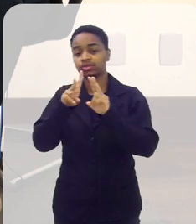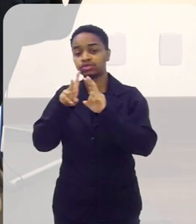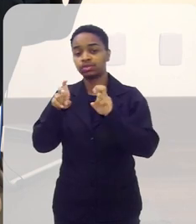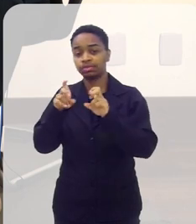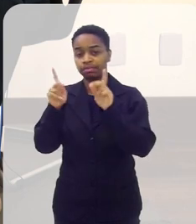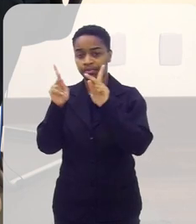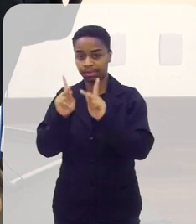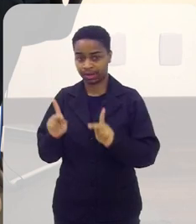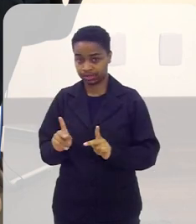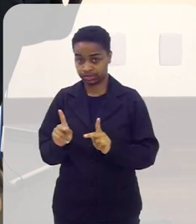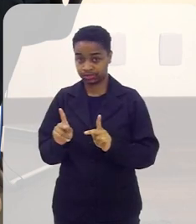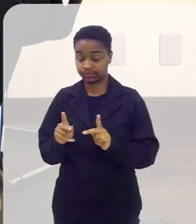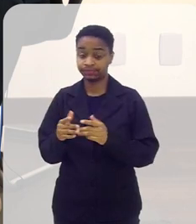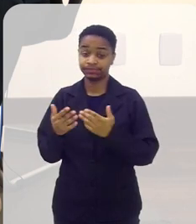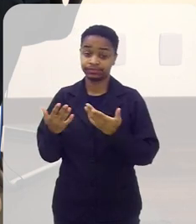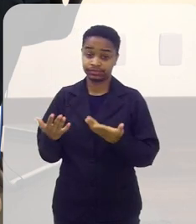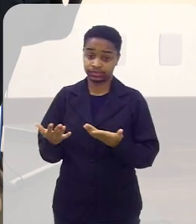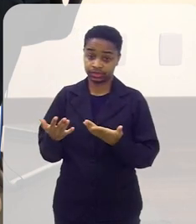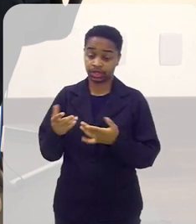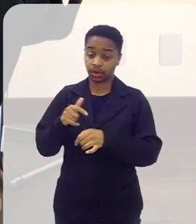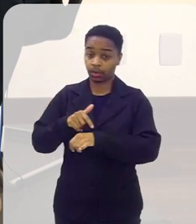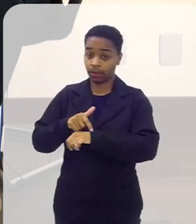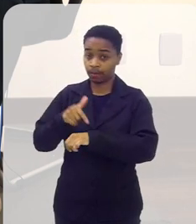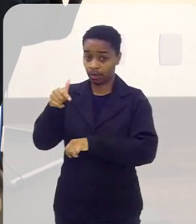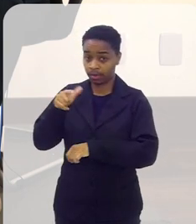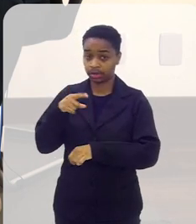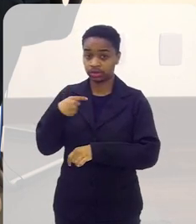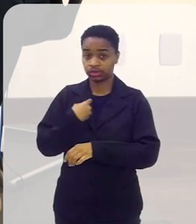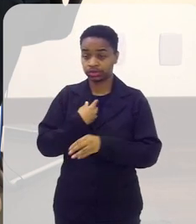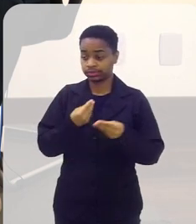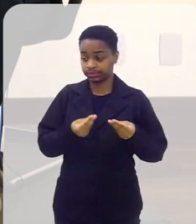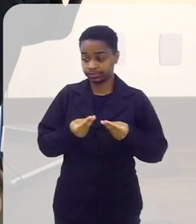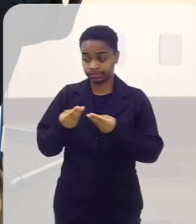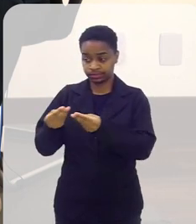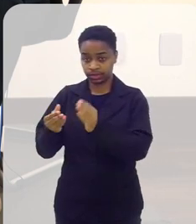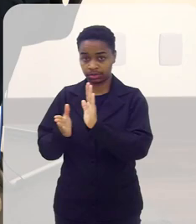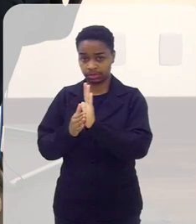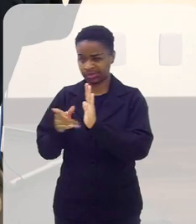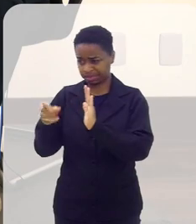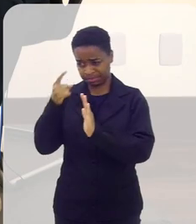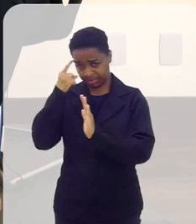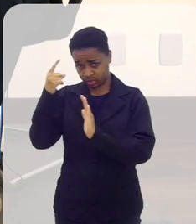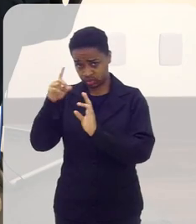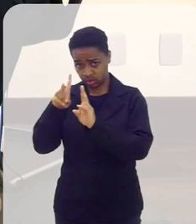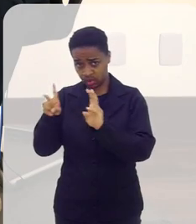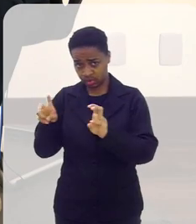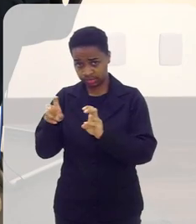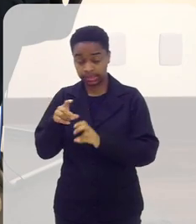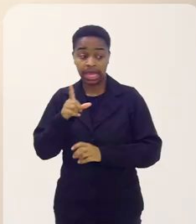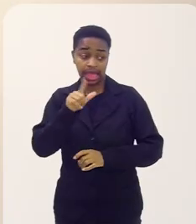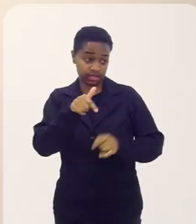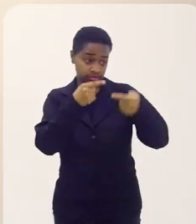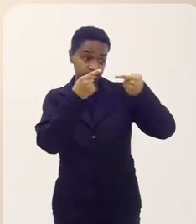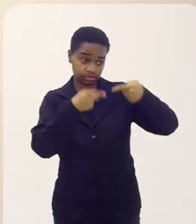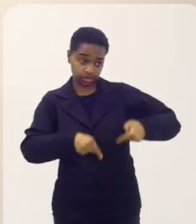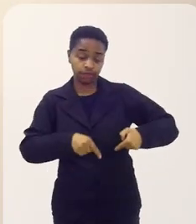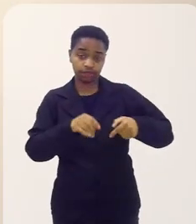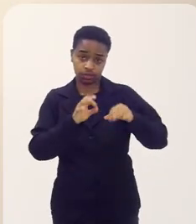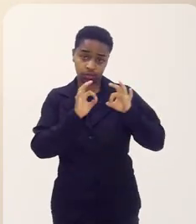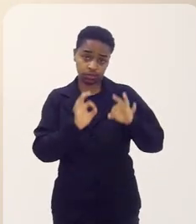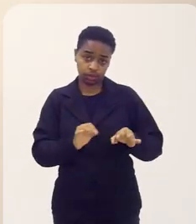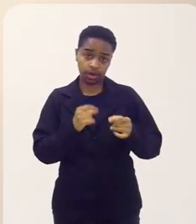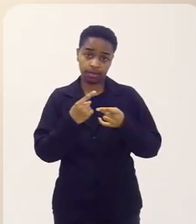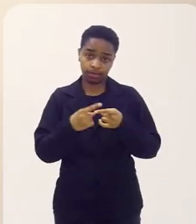de paz quer dizer na hora que você recebeu o comitê você pensou nisso? é um